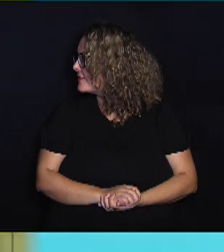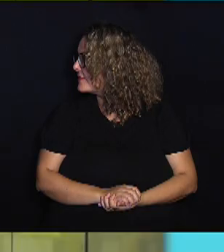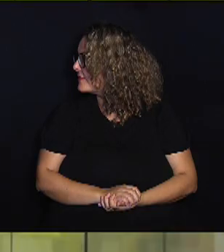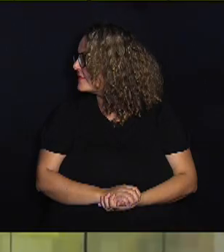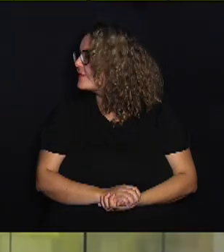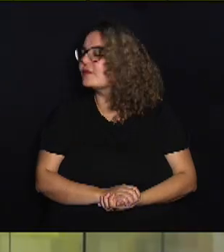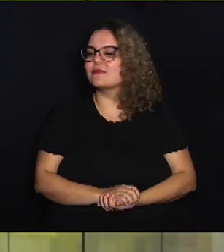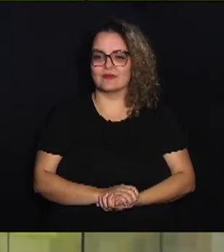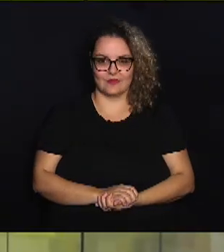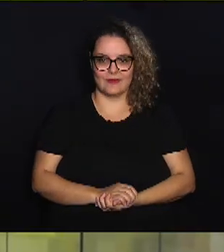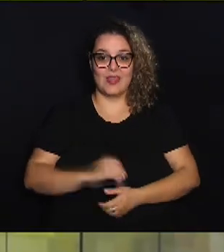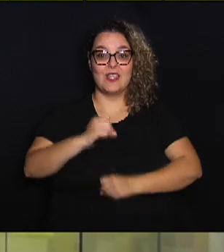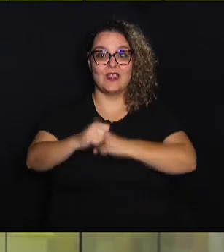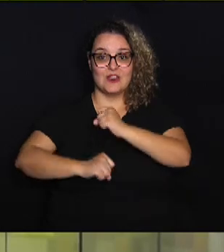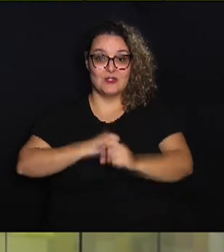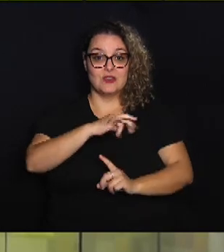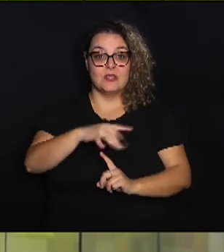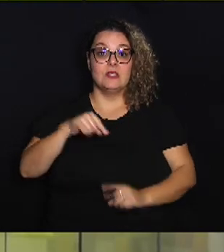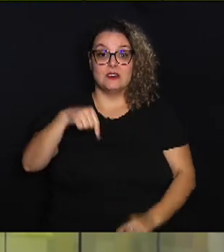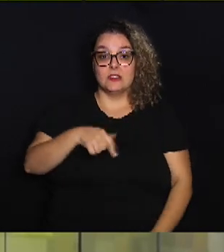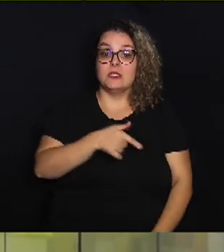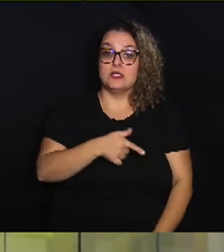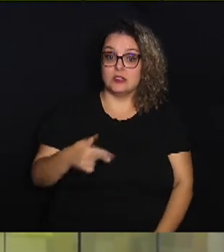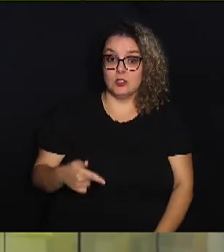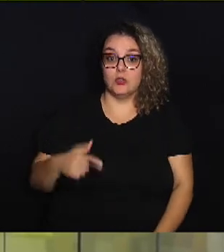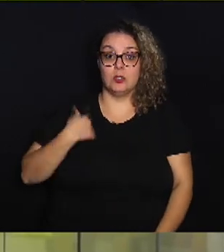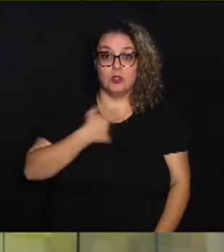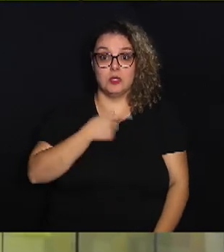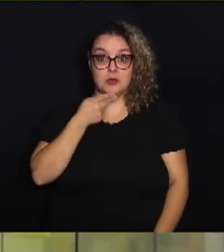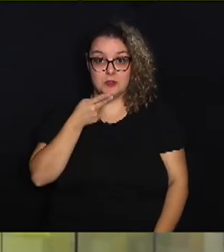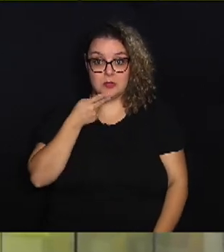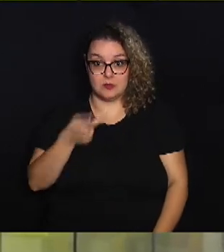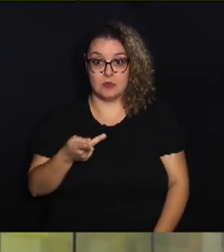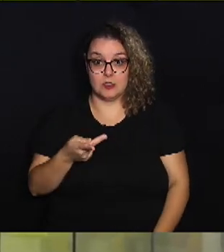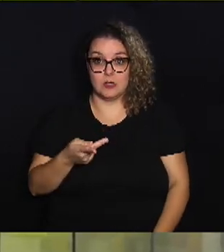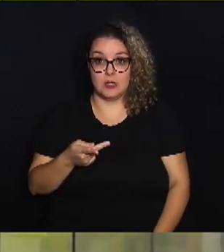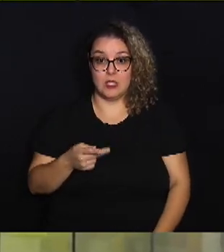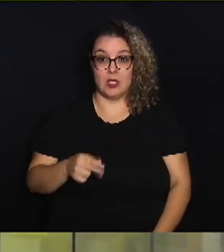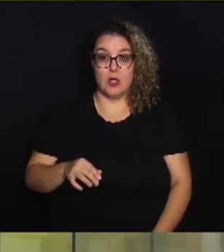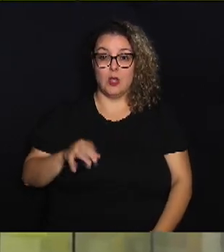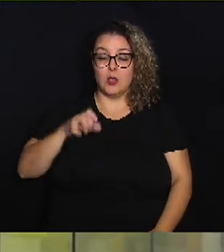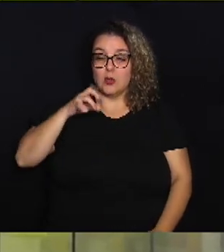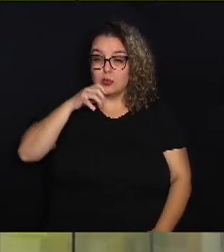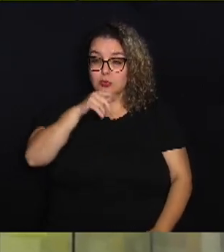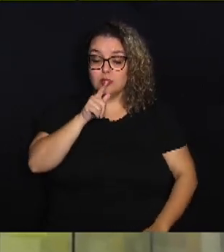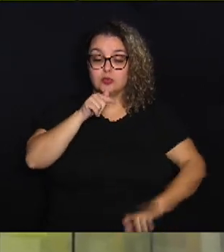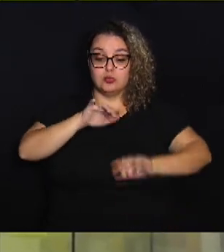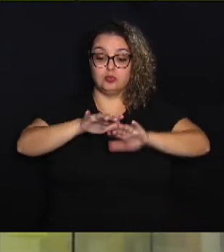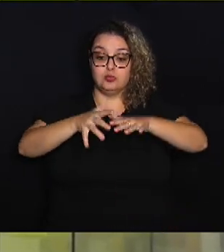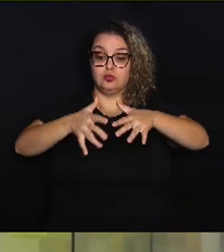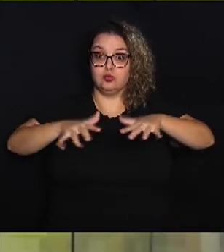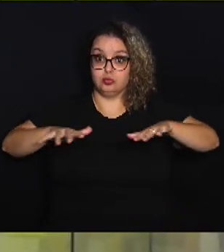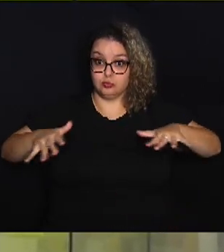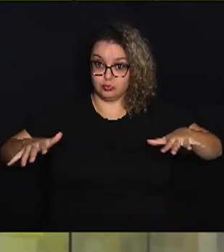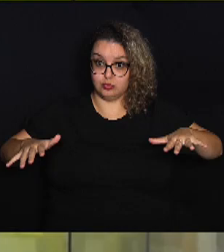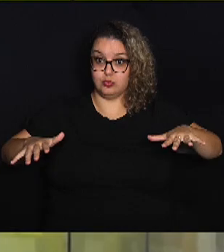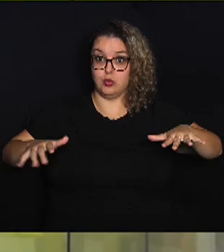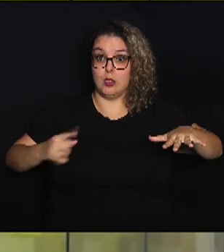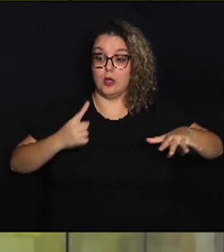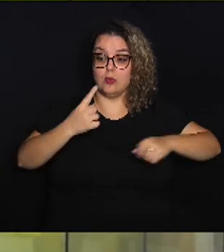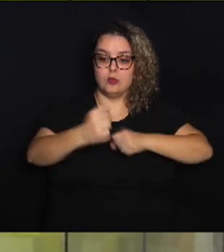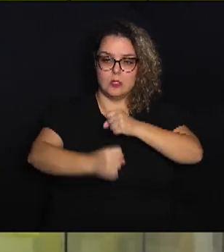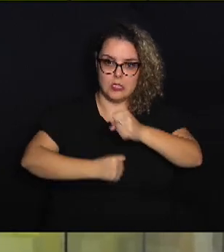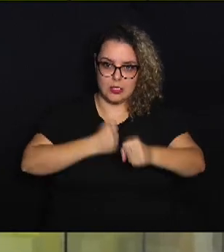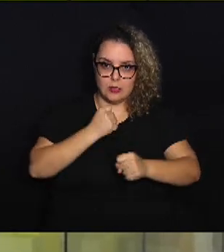E no Giro Ambiental desta semana a gente vai falar sobre o superaquecimento dos oceanos que tem se mantido já há um ano